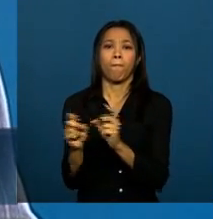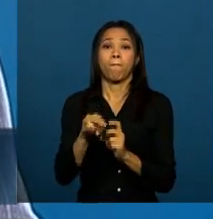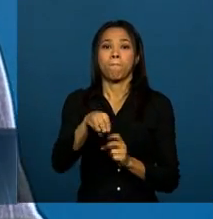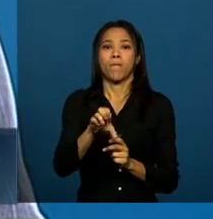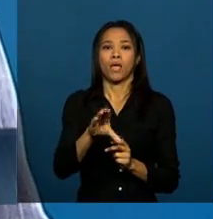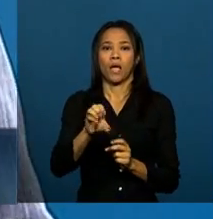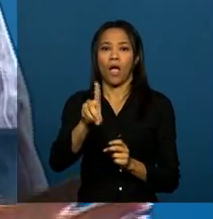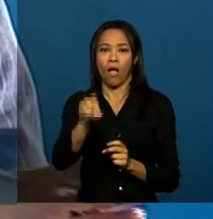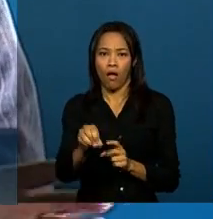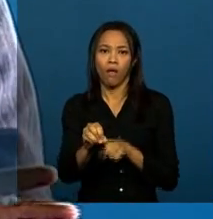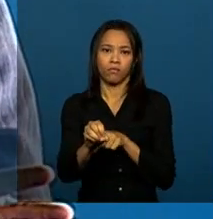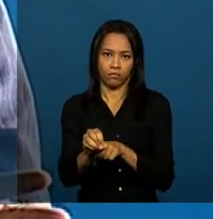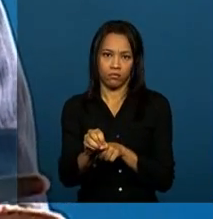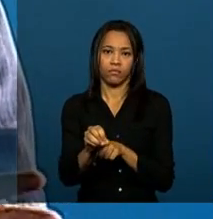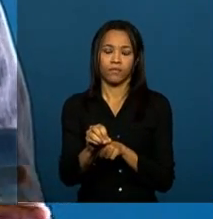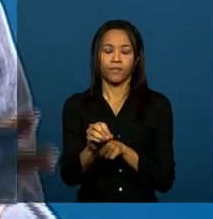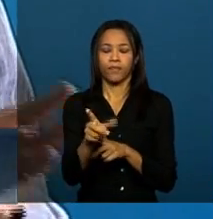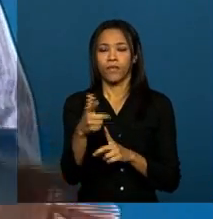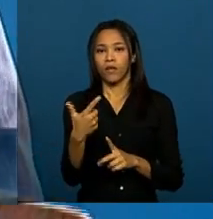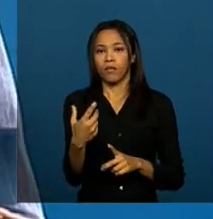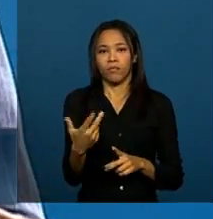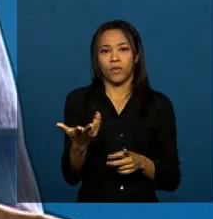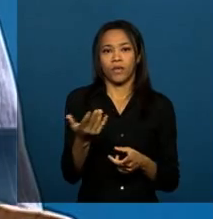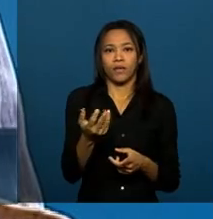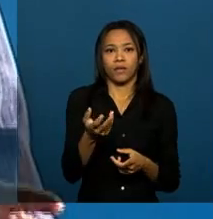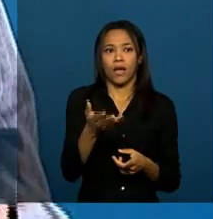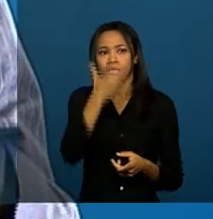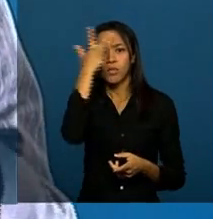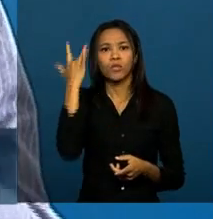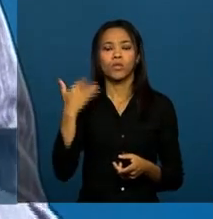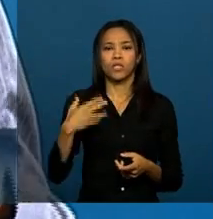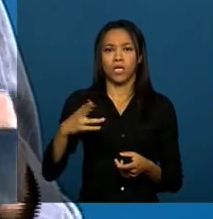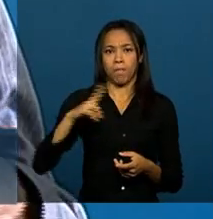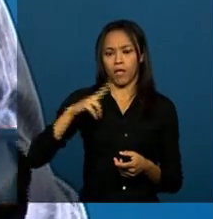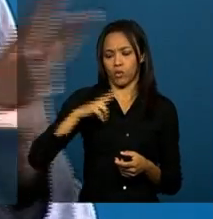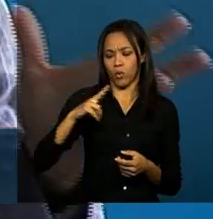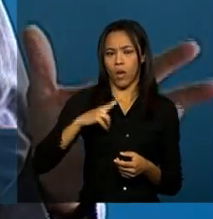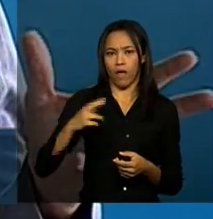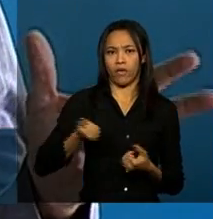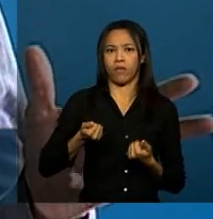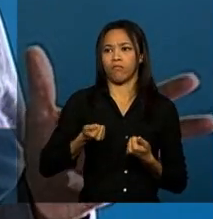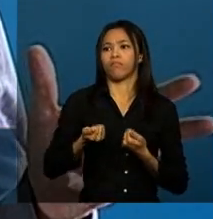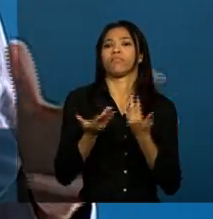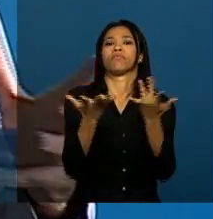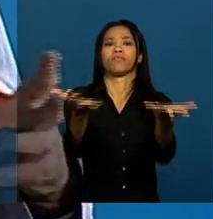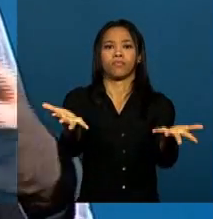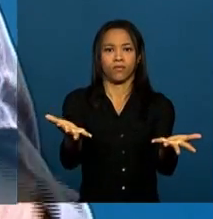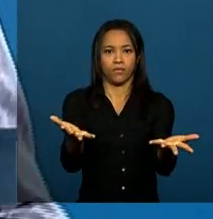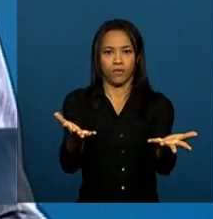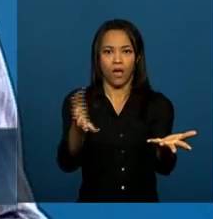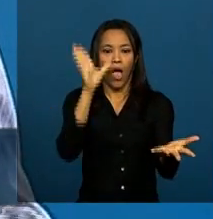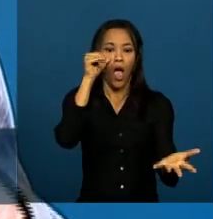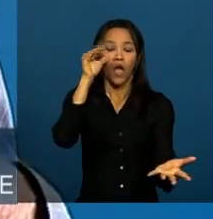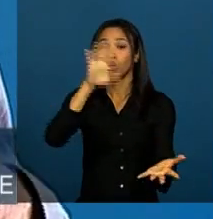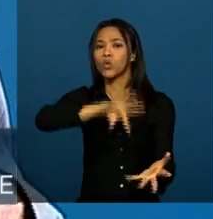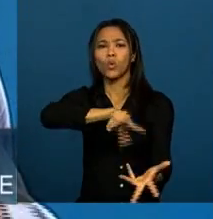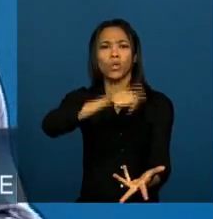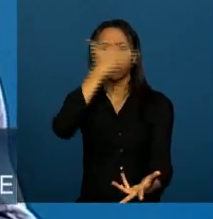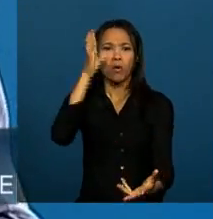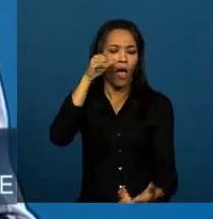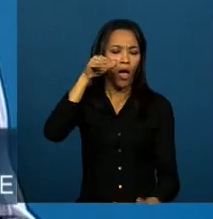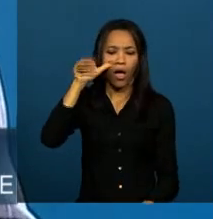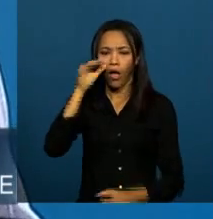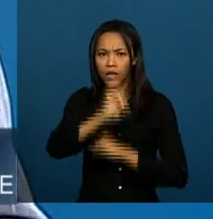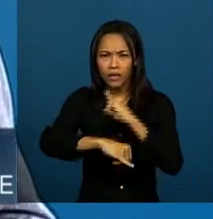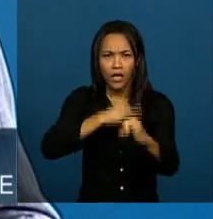afirma a disponibilização sem critérios dos dados individuais para o mercado praticamente nos